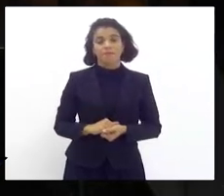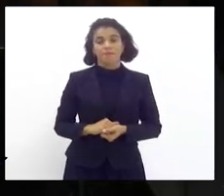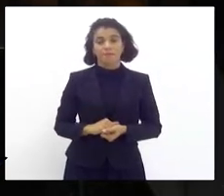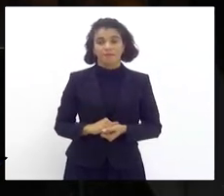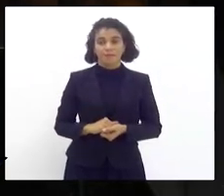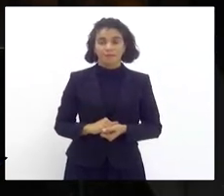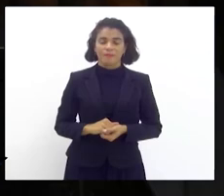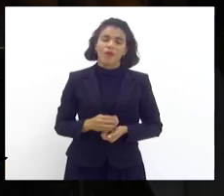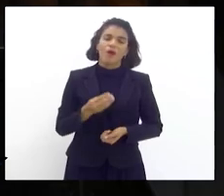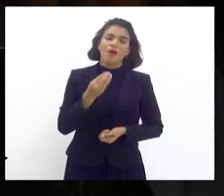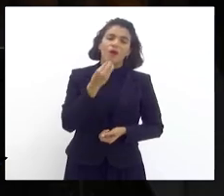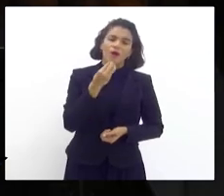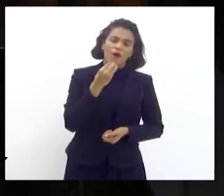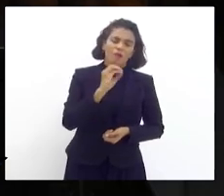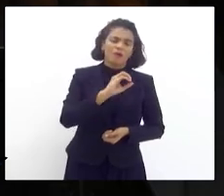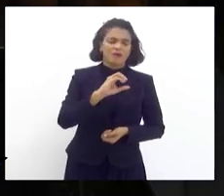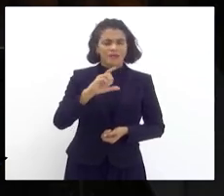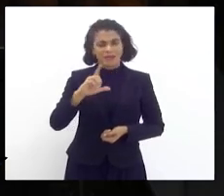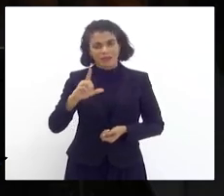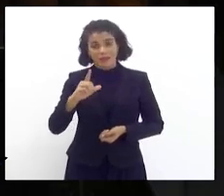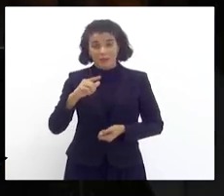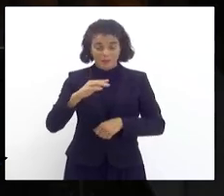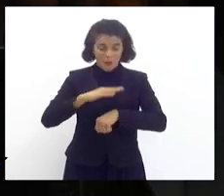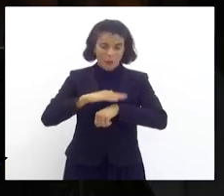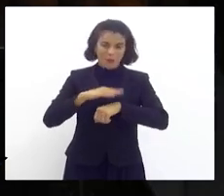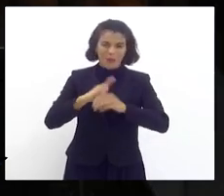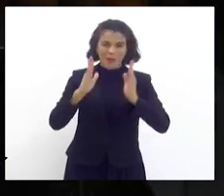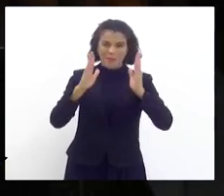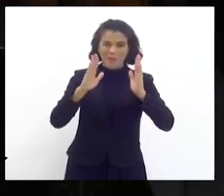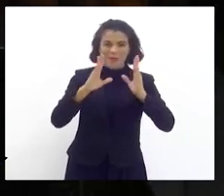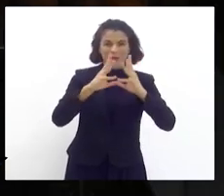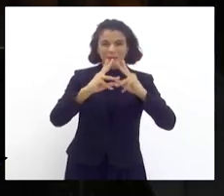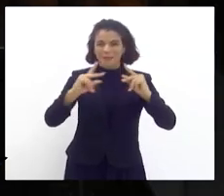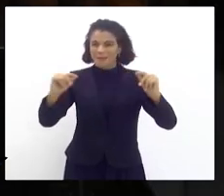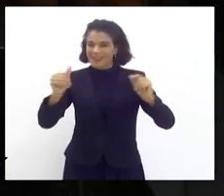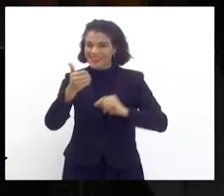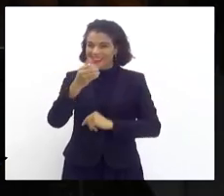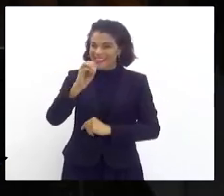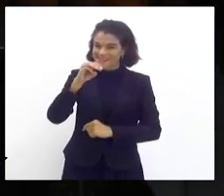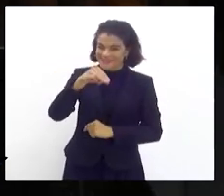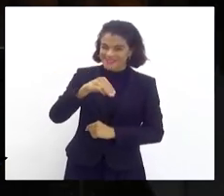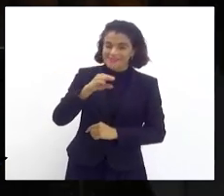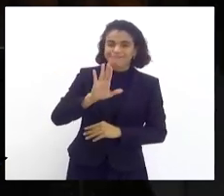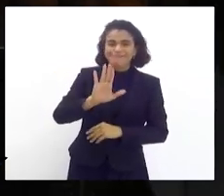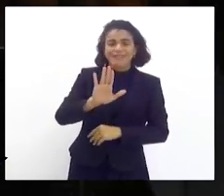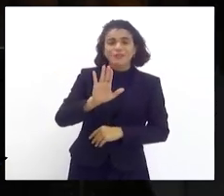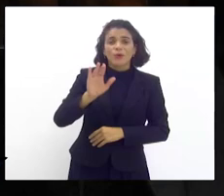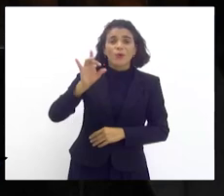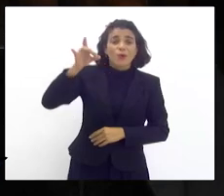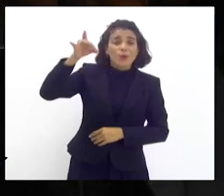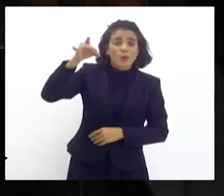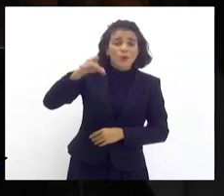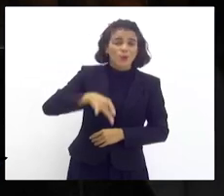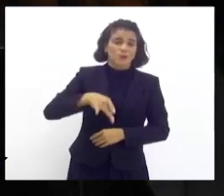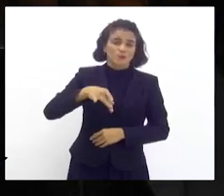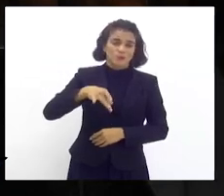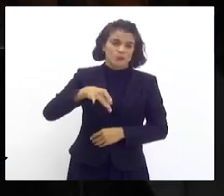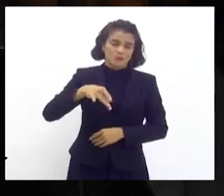É claro que o vai dizer que o meu tempo está acabando, é verdade, mas eu queria fazer um último